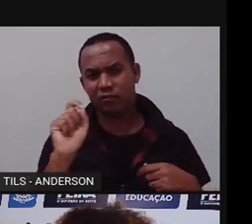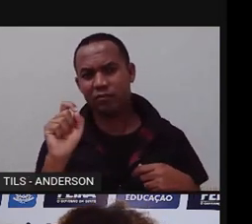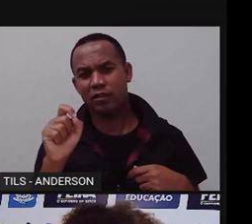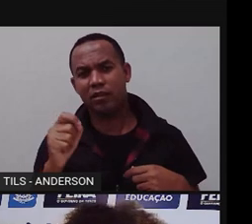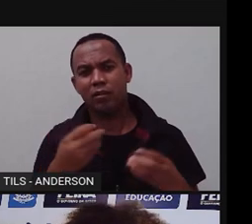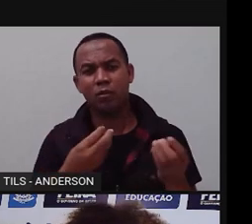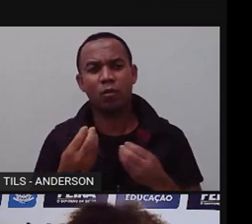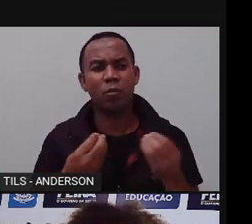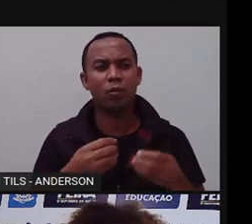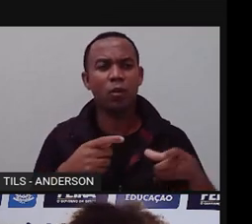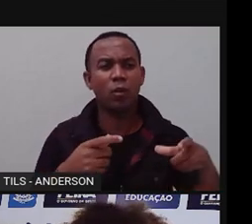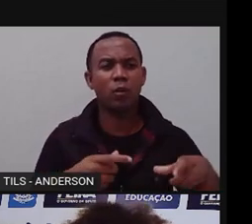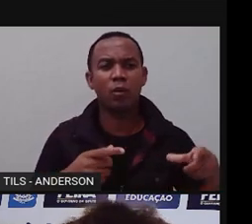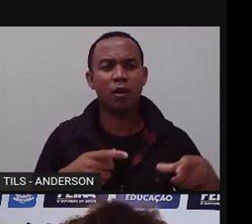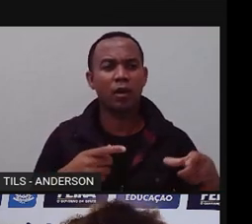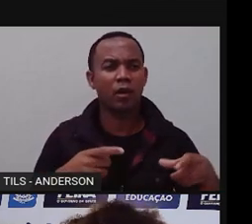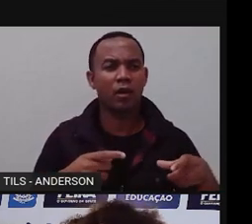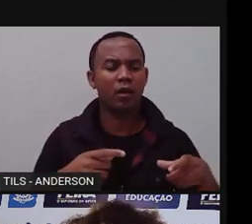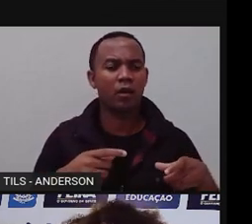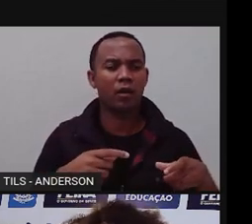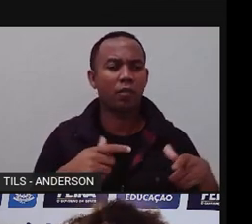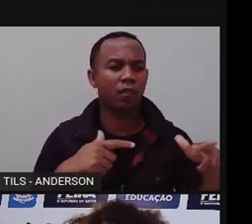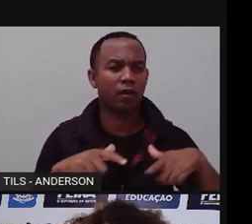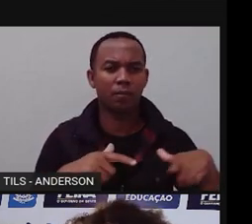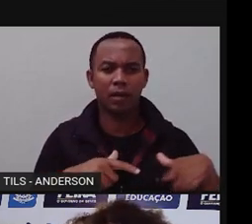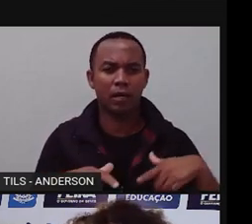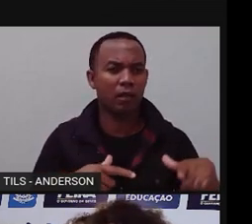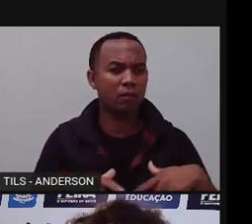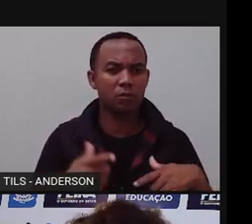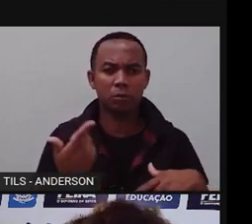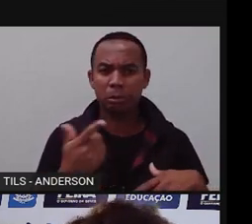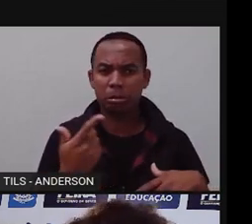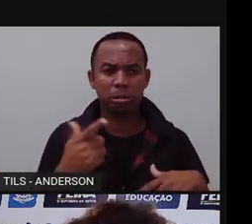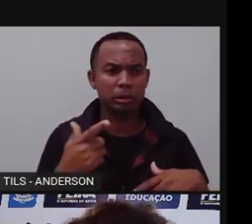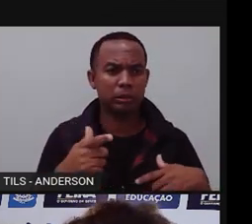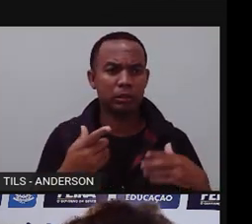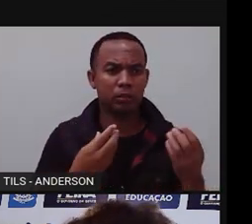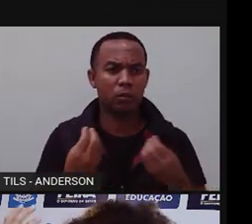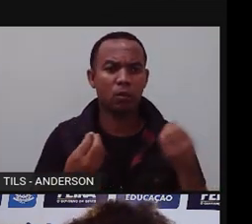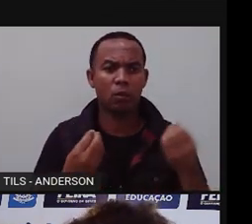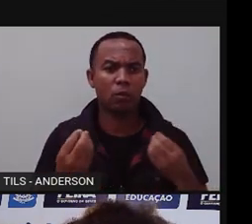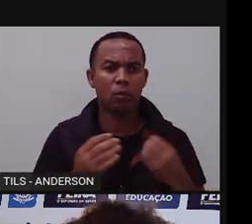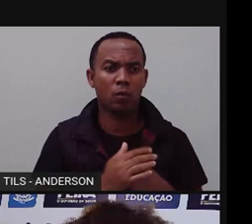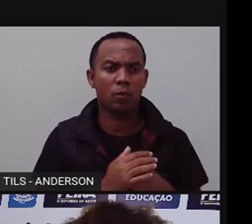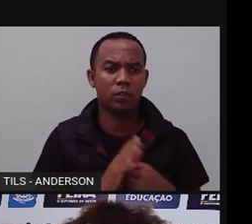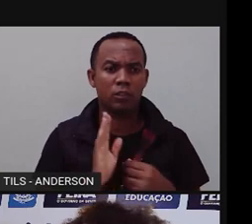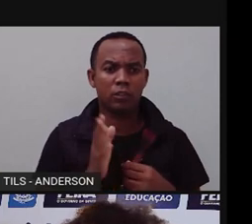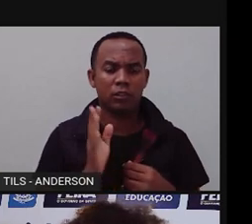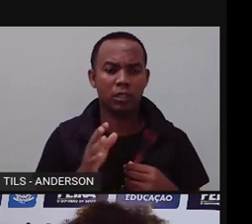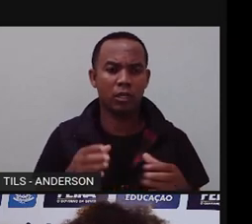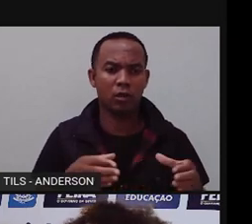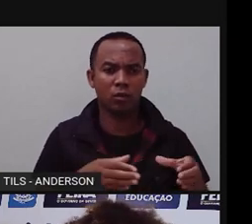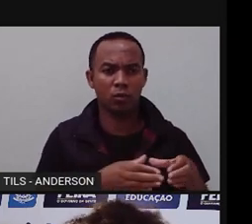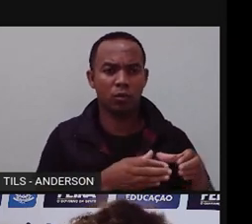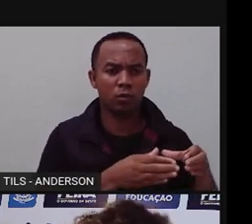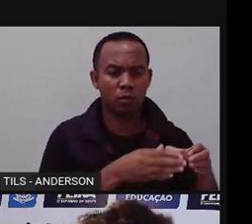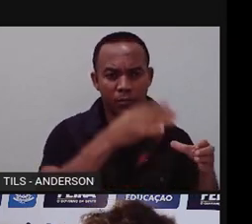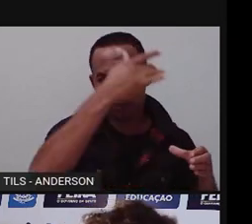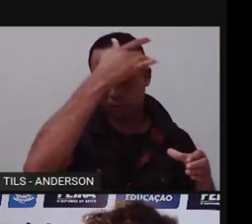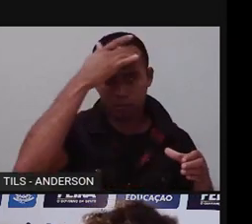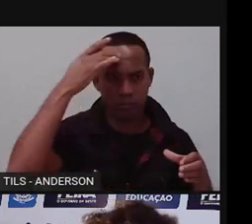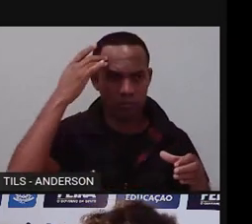né? Porque também não existe a questão do emprego para eles, porque estavam vindo pessoas da Europa, de países da Europa,